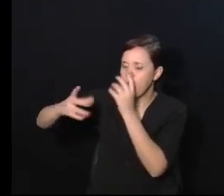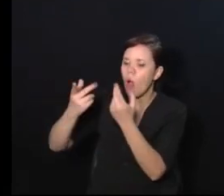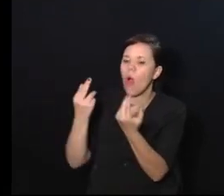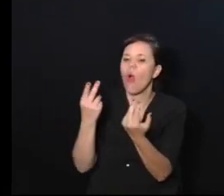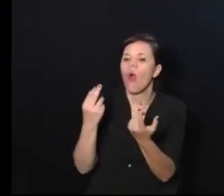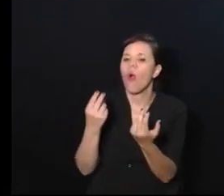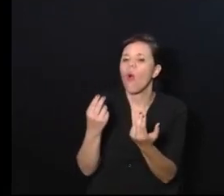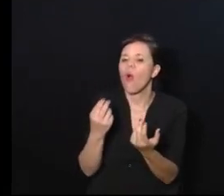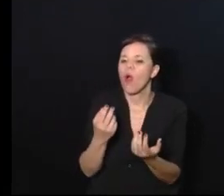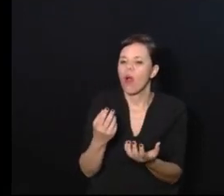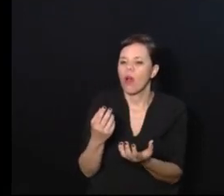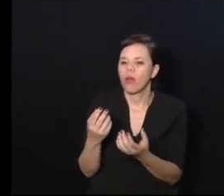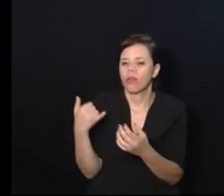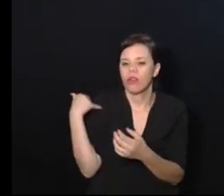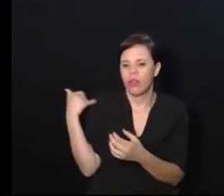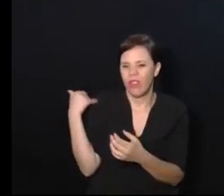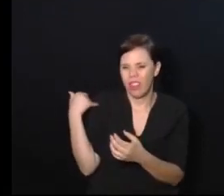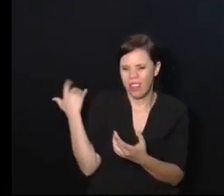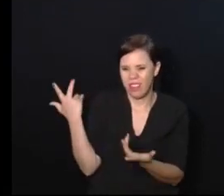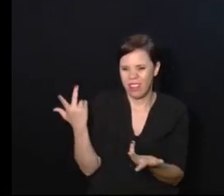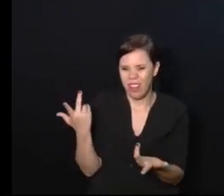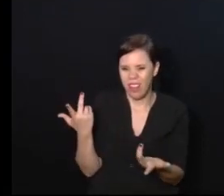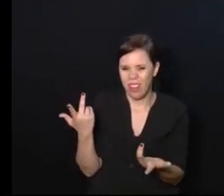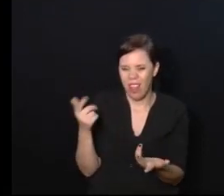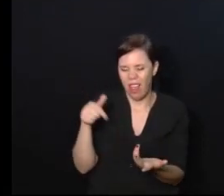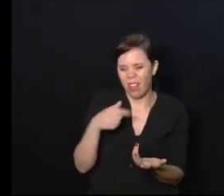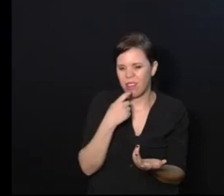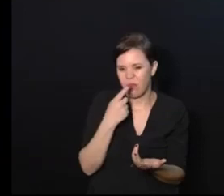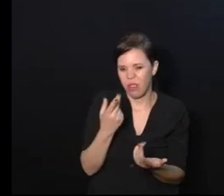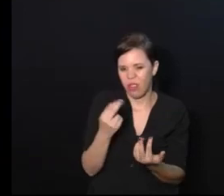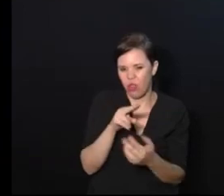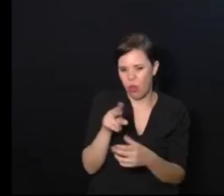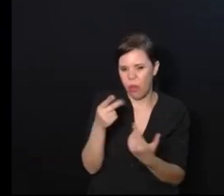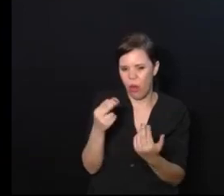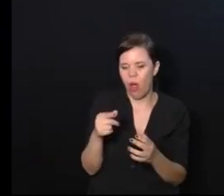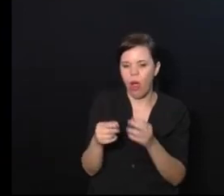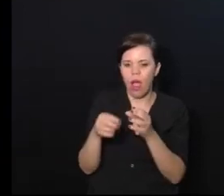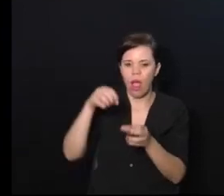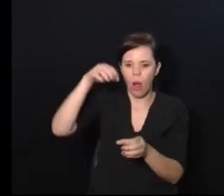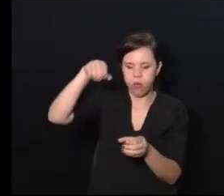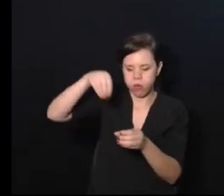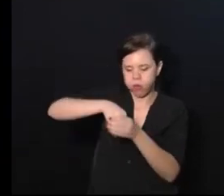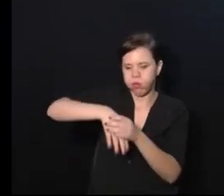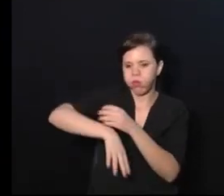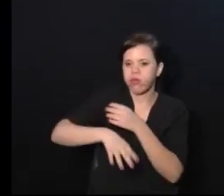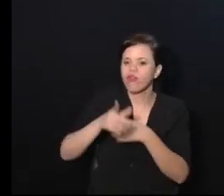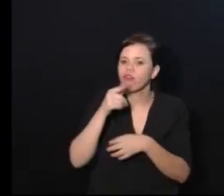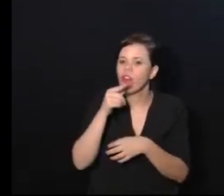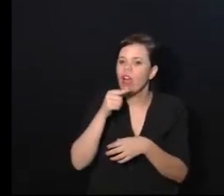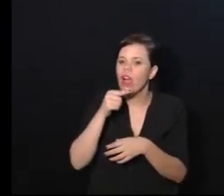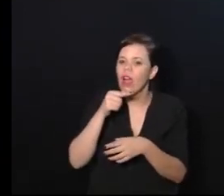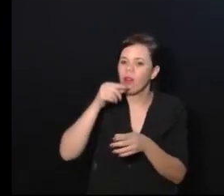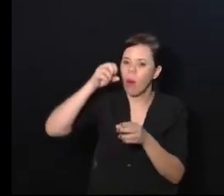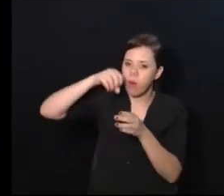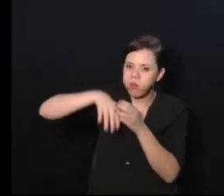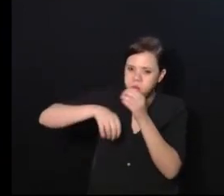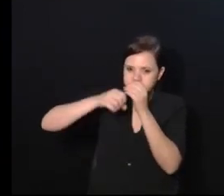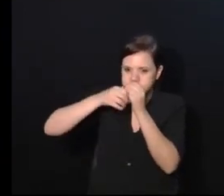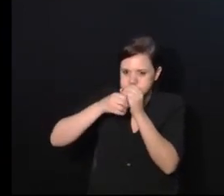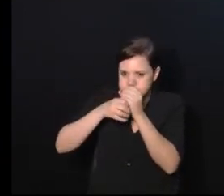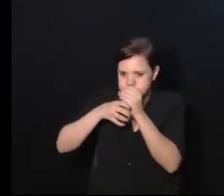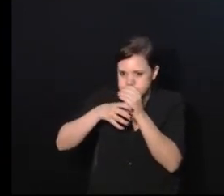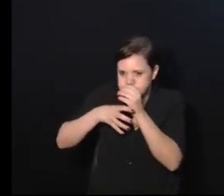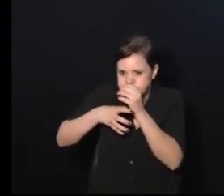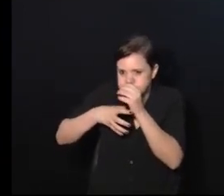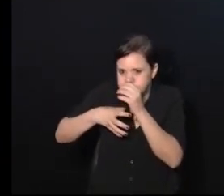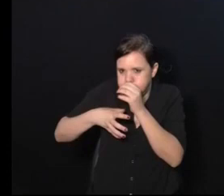em Campinas. Mas você pega uma bola dessa e enche d'água. E depois você continua enchendo d'água, enchendo, enchendo,